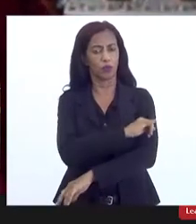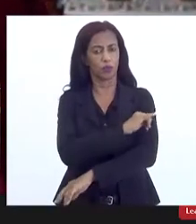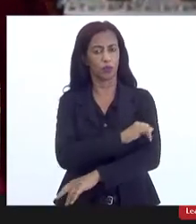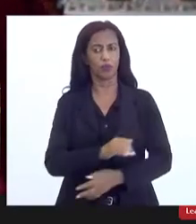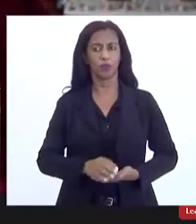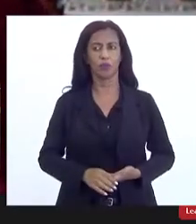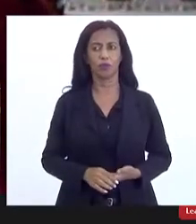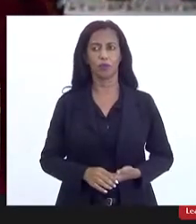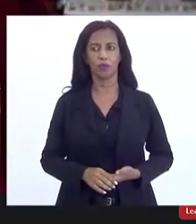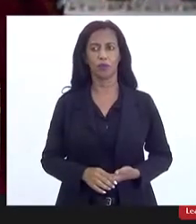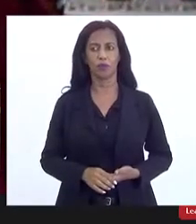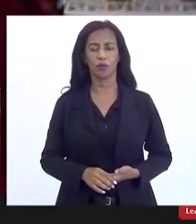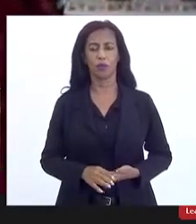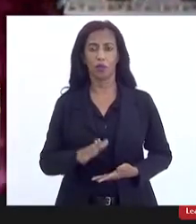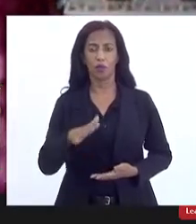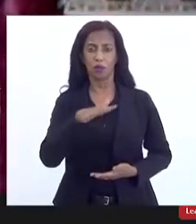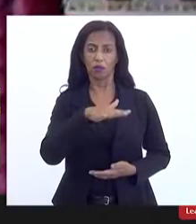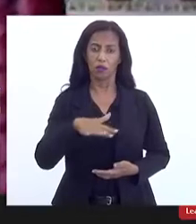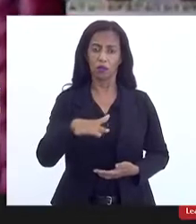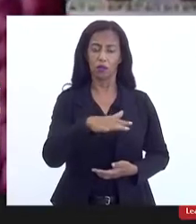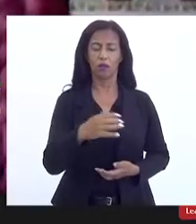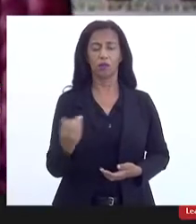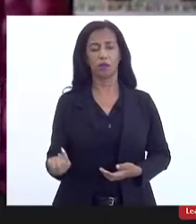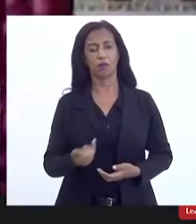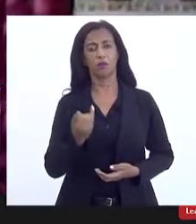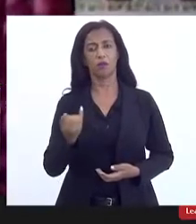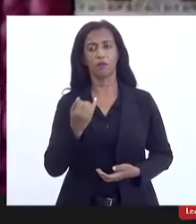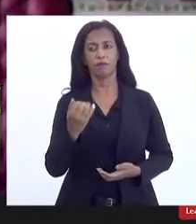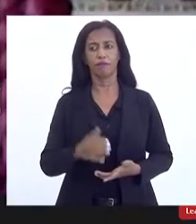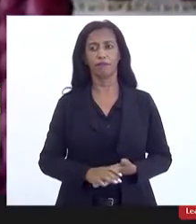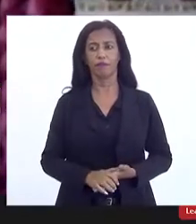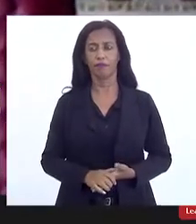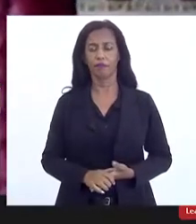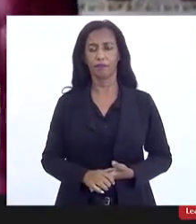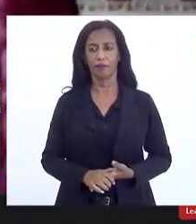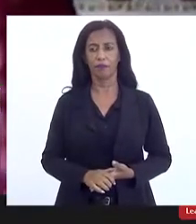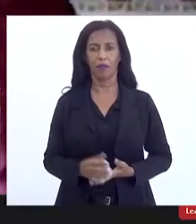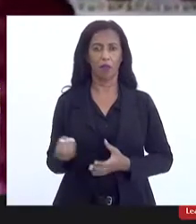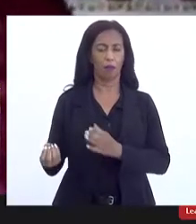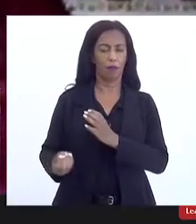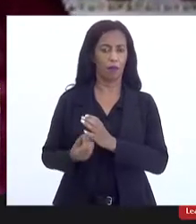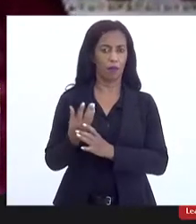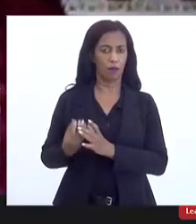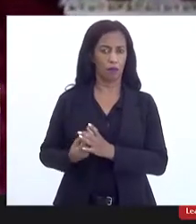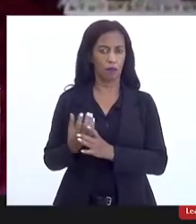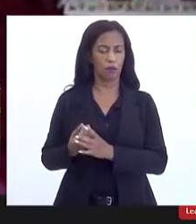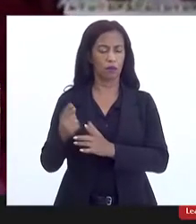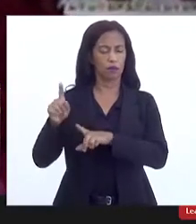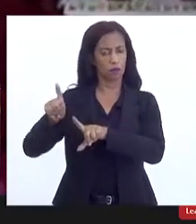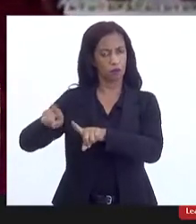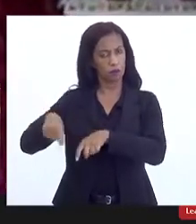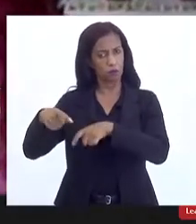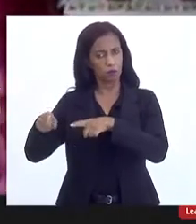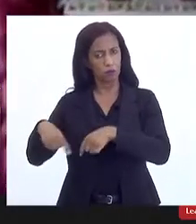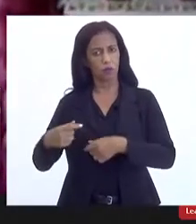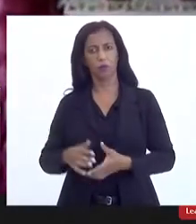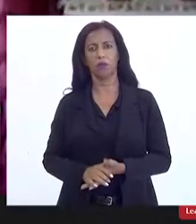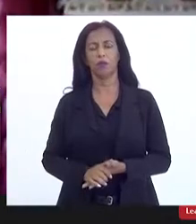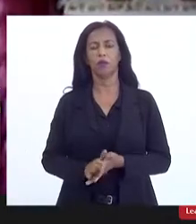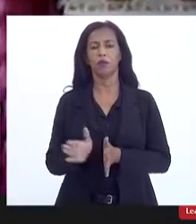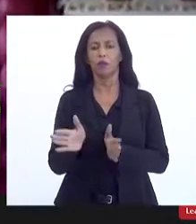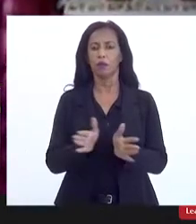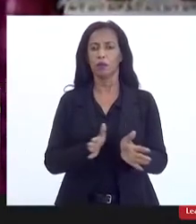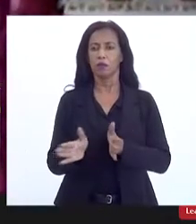e um espaço importante da produção rural e do